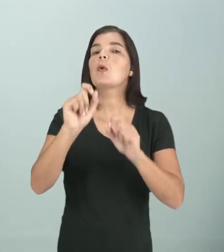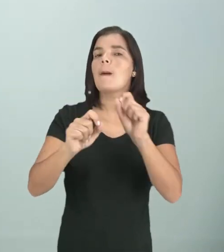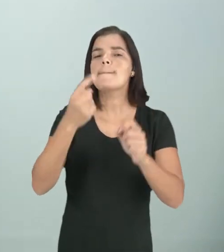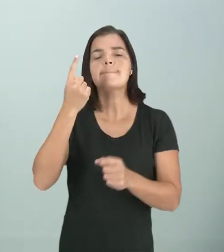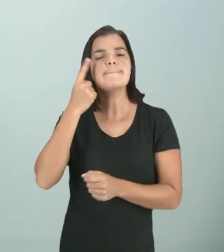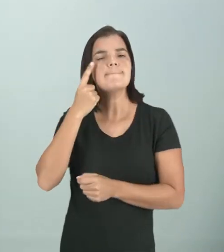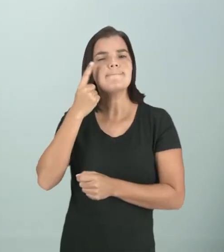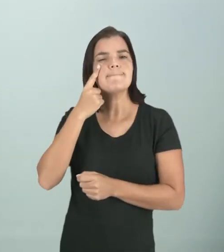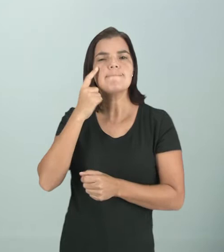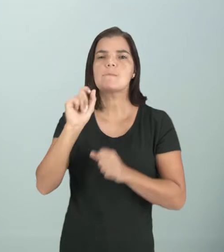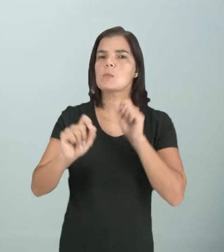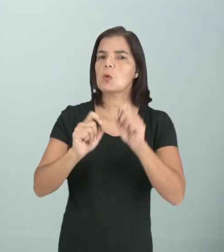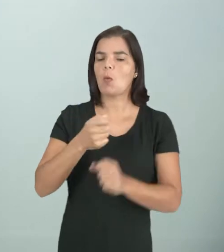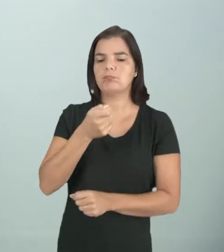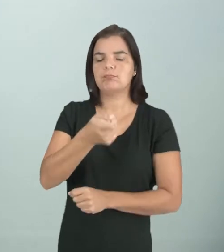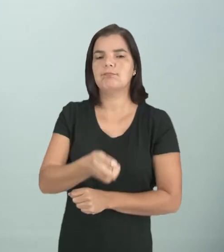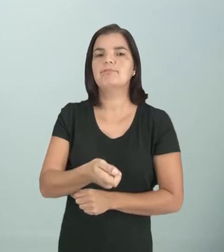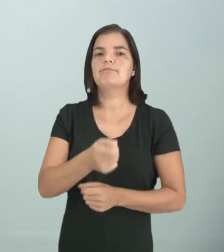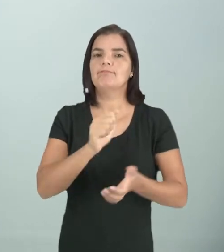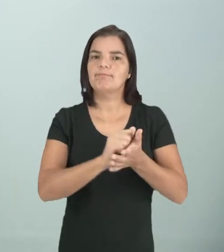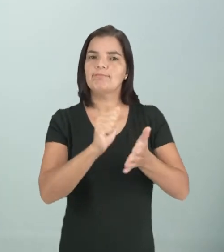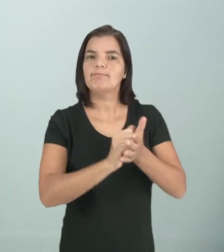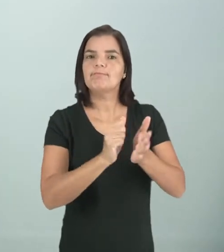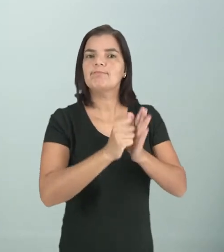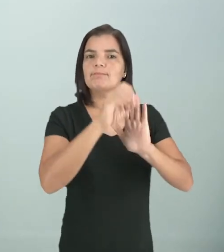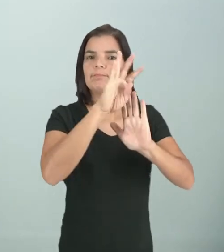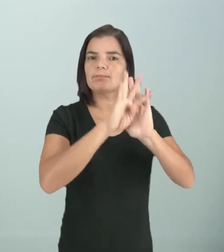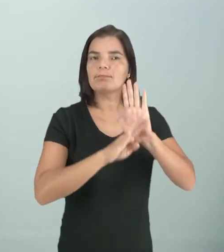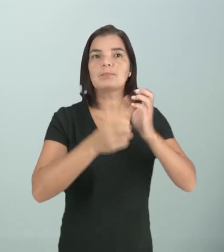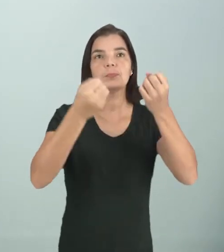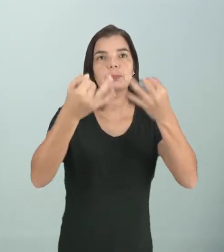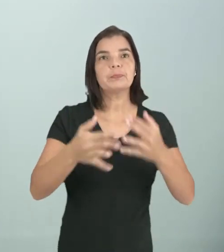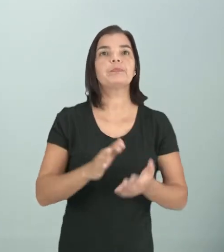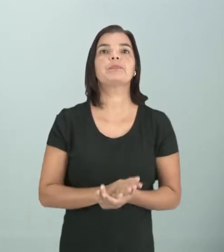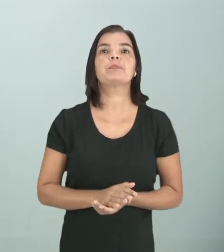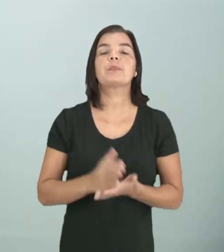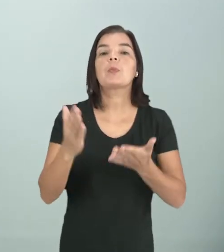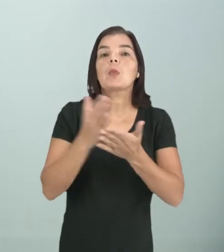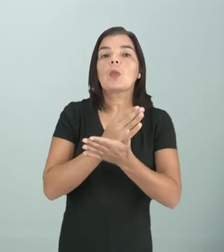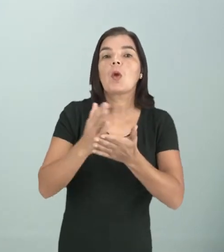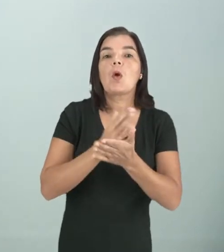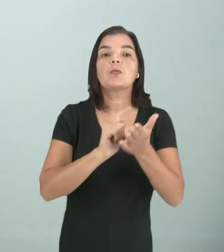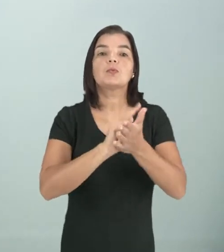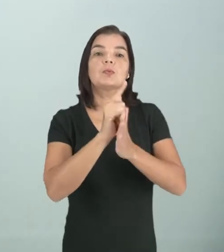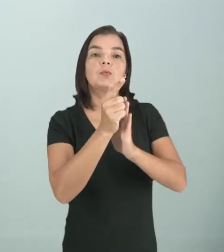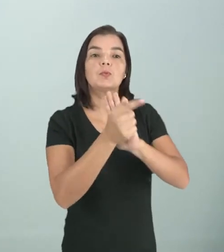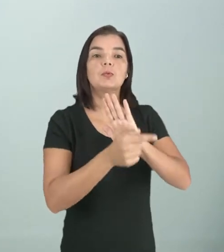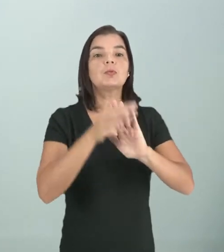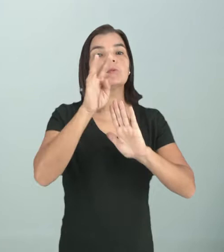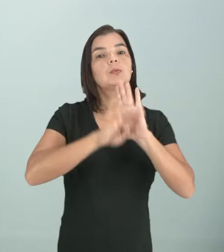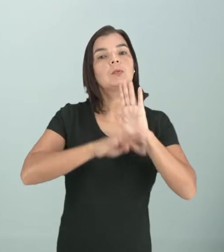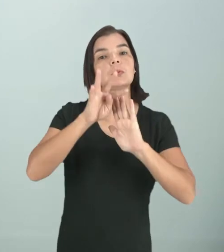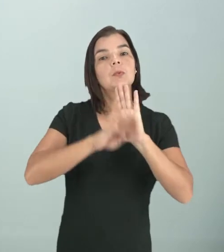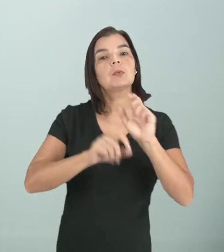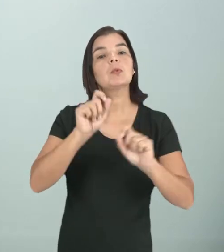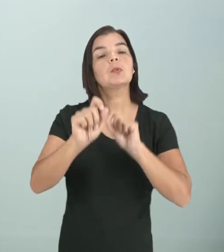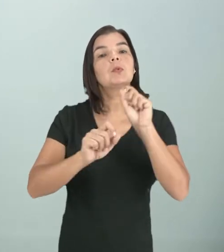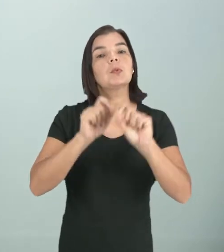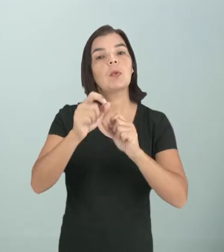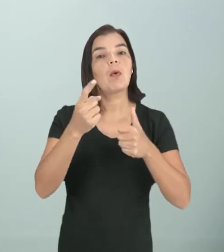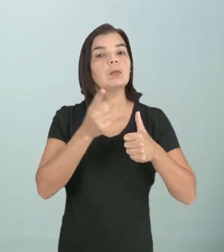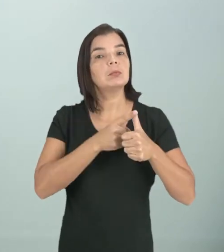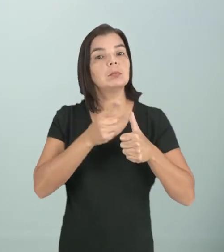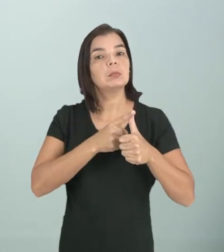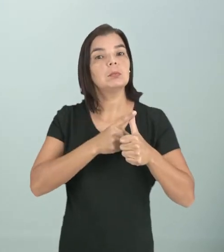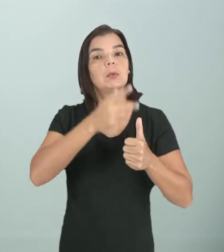a minha tese, o meu posicionamento. Segue a dica, alguns gêneros textuais permitirão que você coloque a tese em